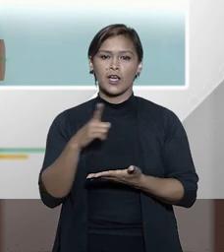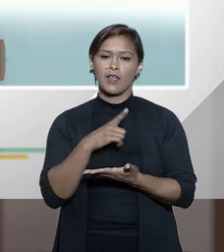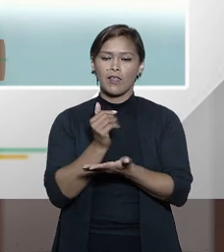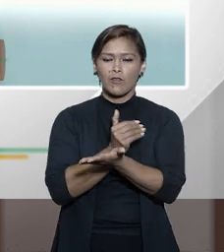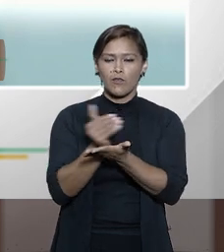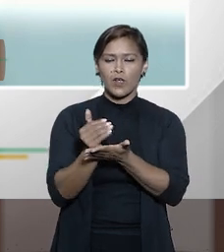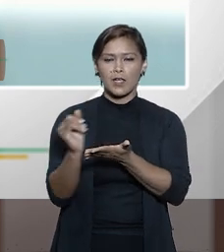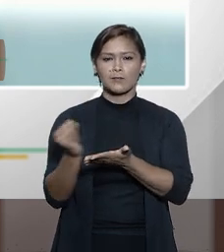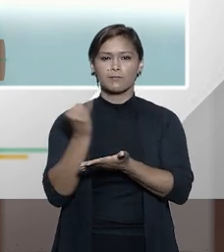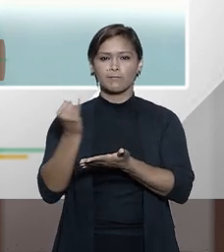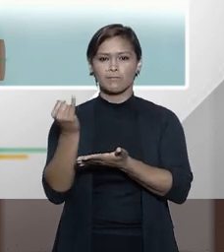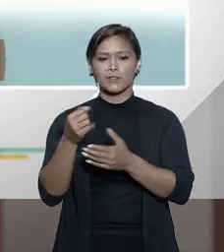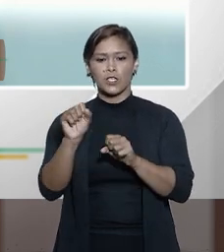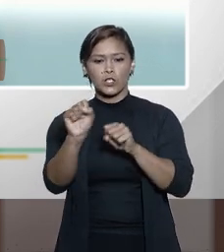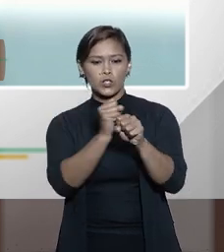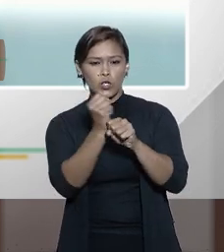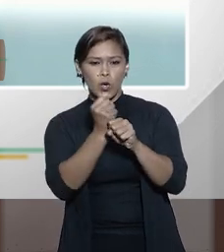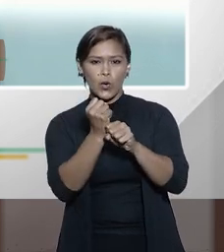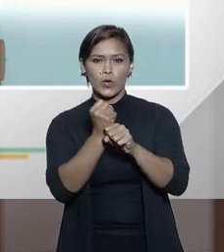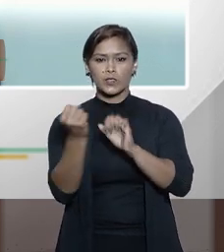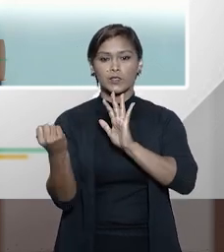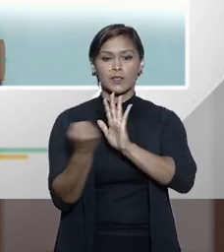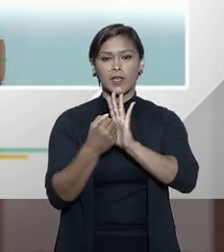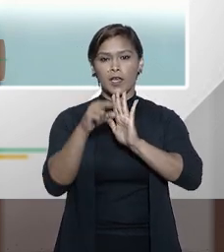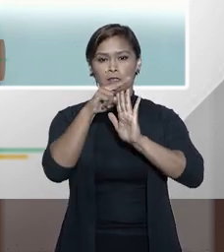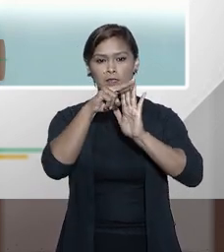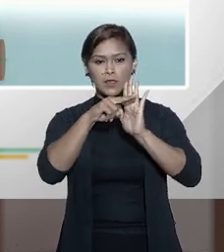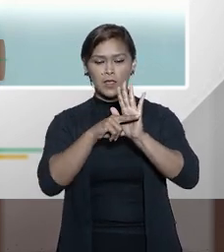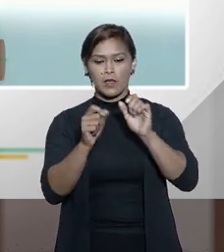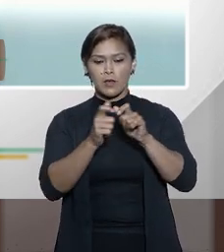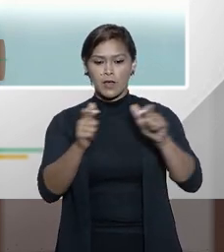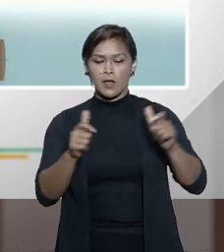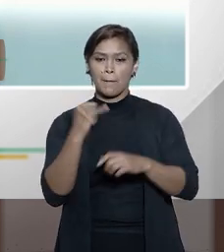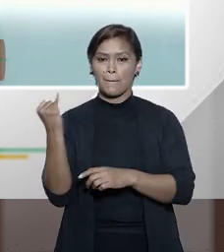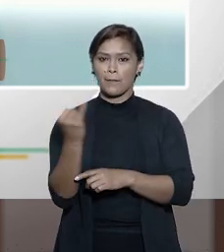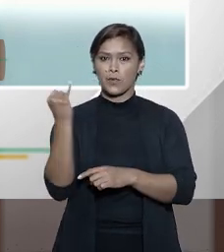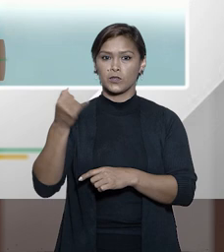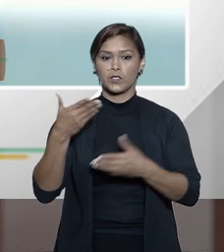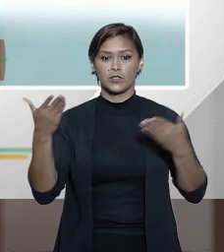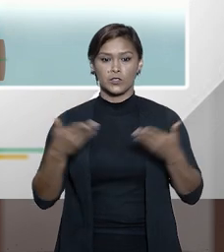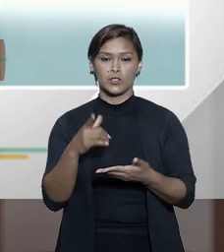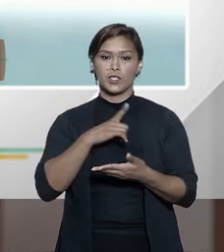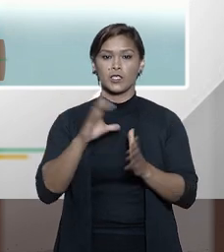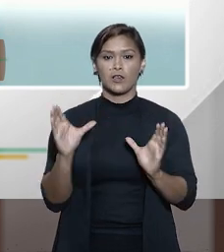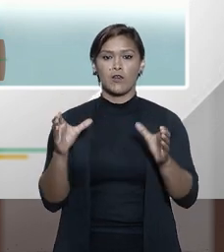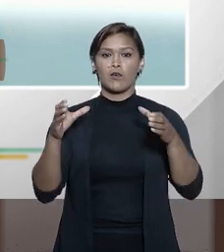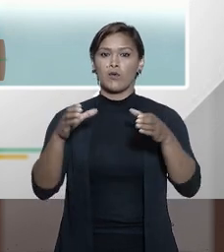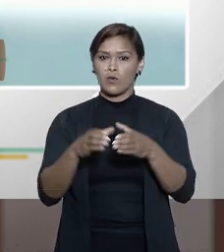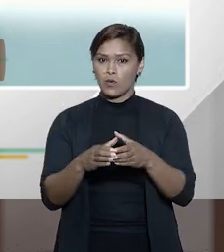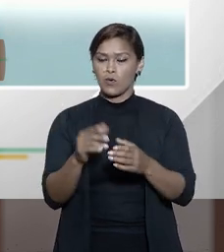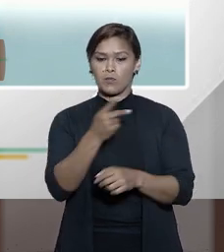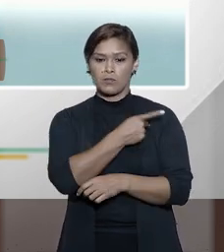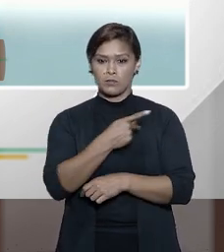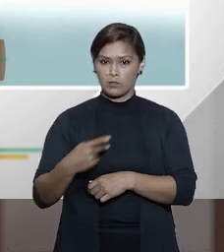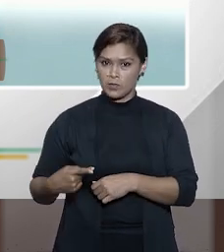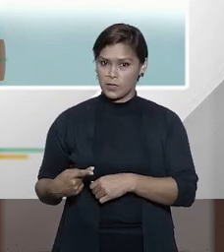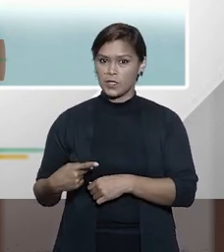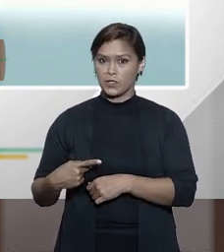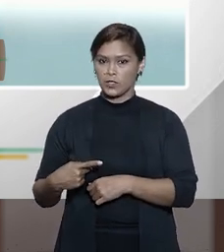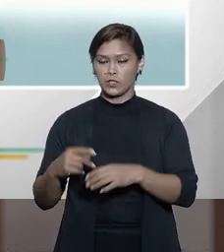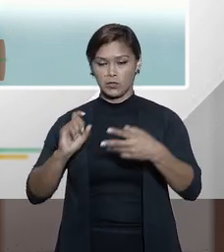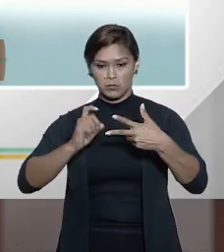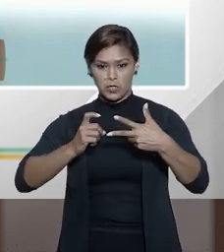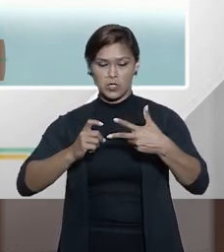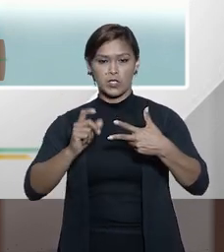iniciativas importantes de construção desse marco normativo essencial. A gente já teve uma comissão presidida, uma